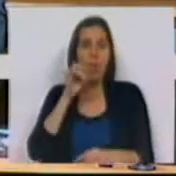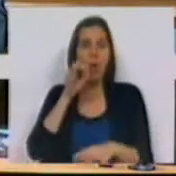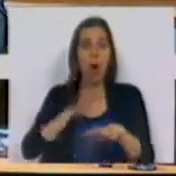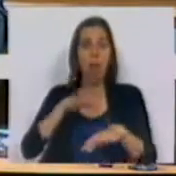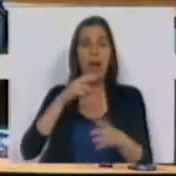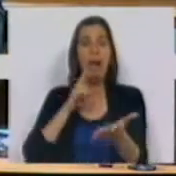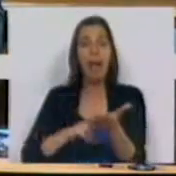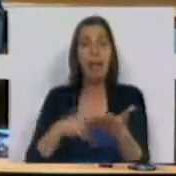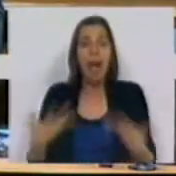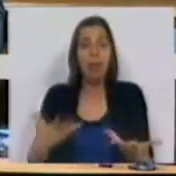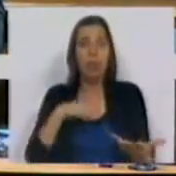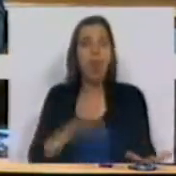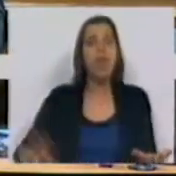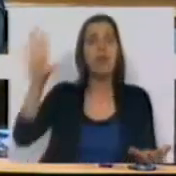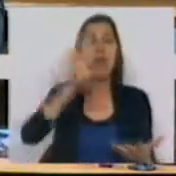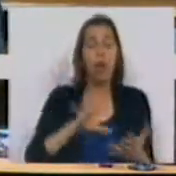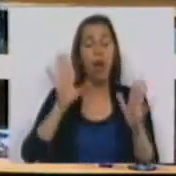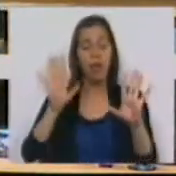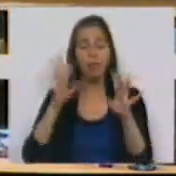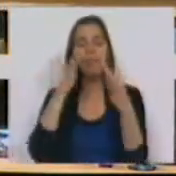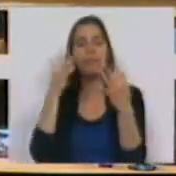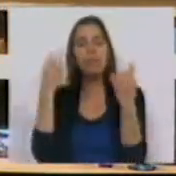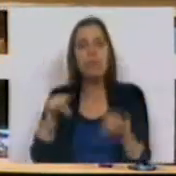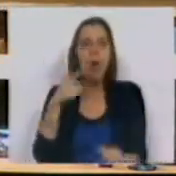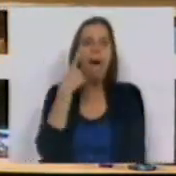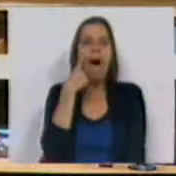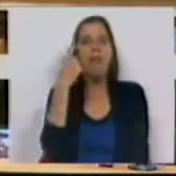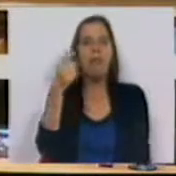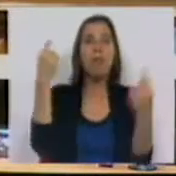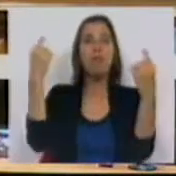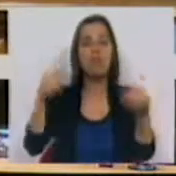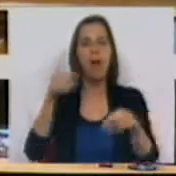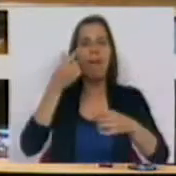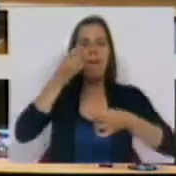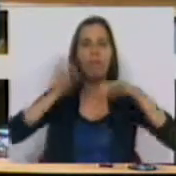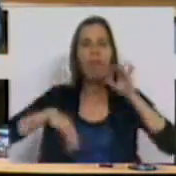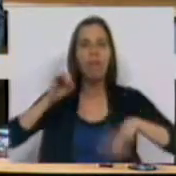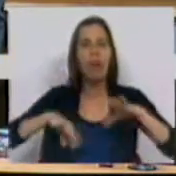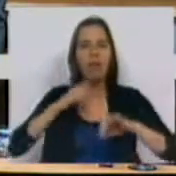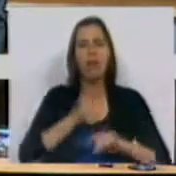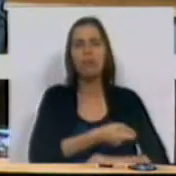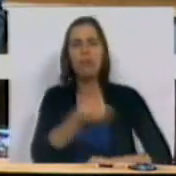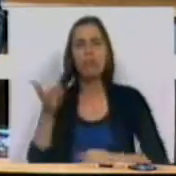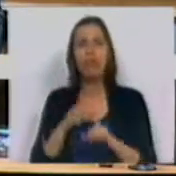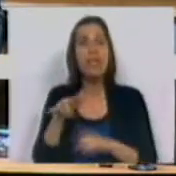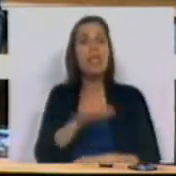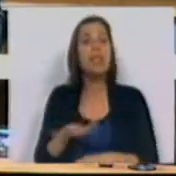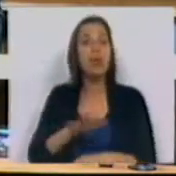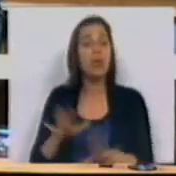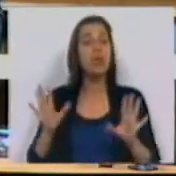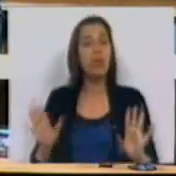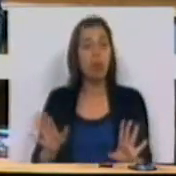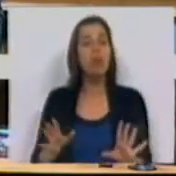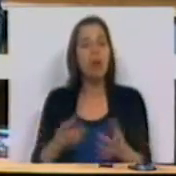face da realidade nacional. A simples constatação da irregularidade de um vasto conjunto de situações,